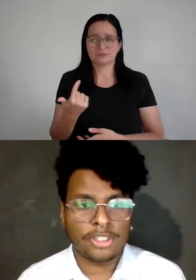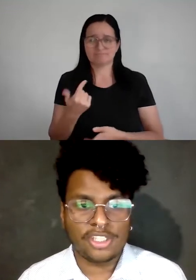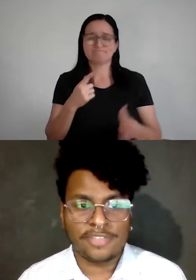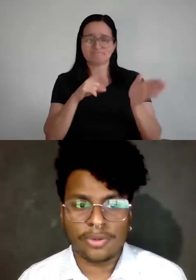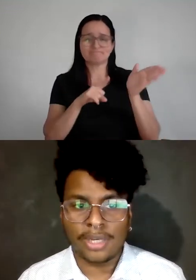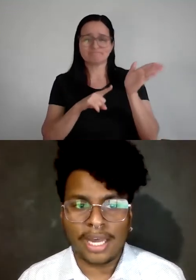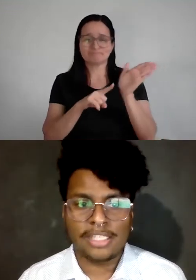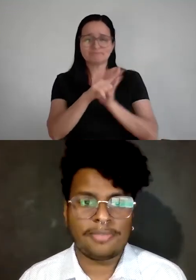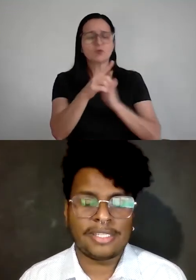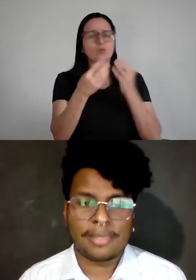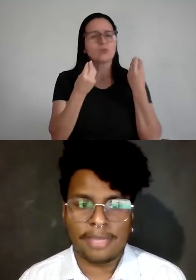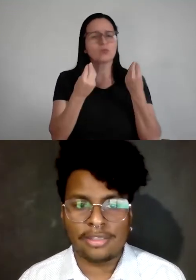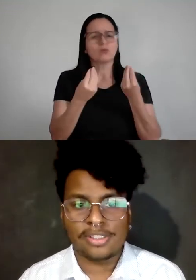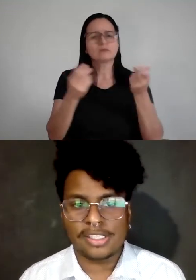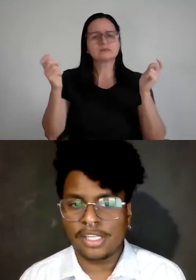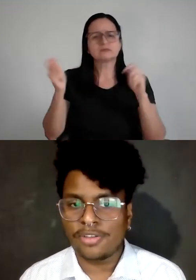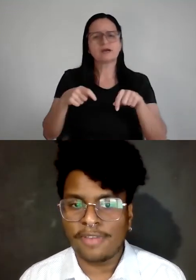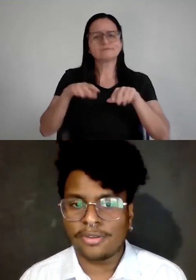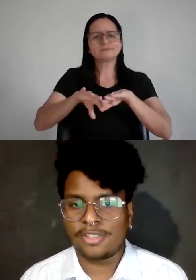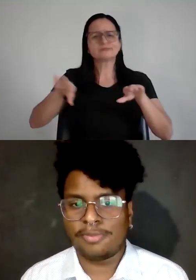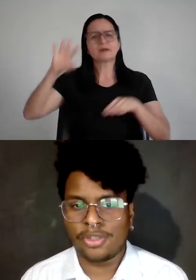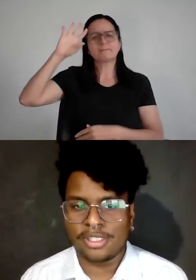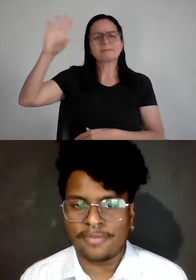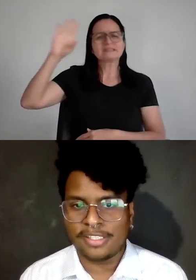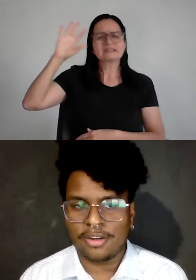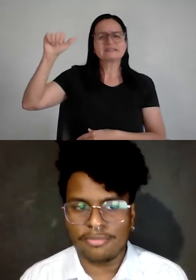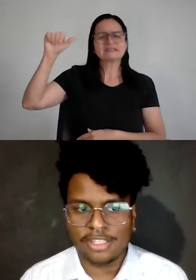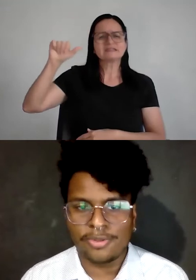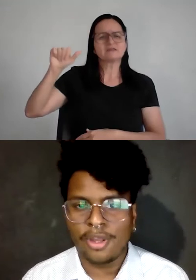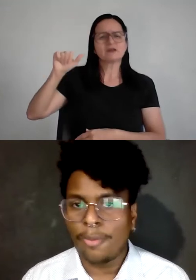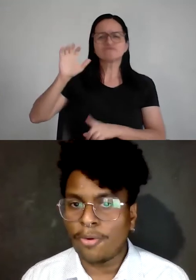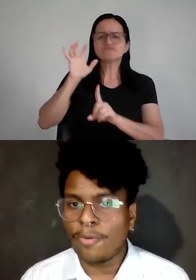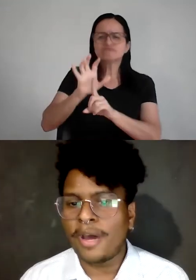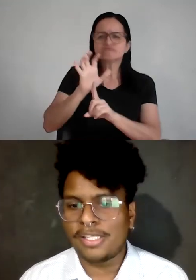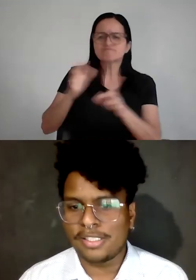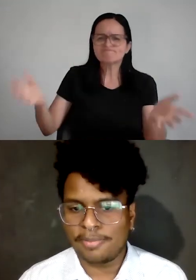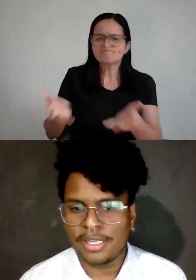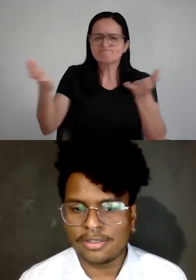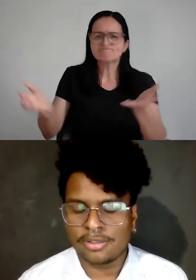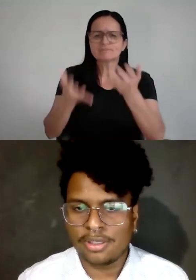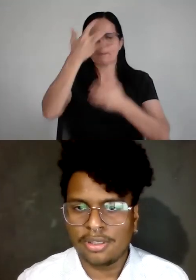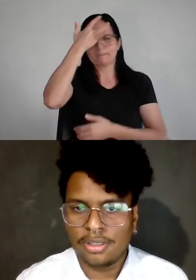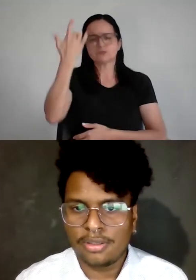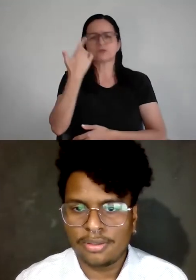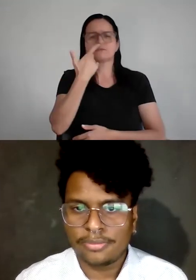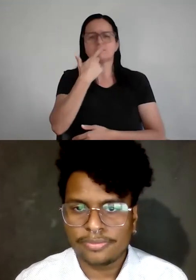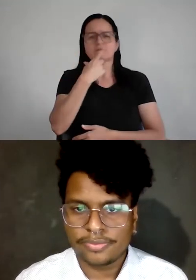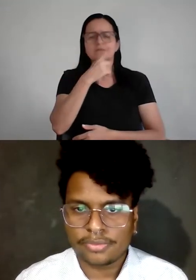a gente pode desvincular esses pensamentos e incentivar outras pessoas a fazerem o mesmo para ocupar esses espaços?